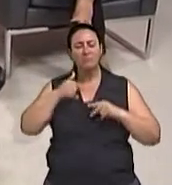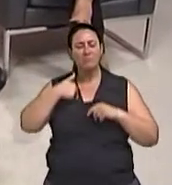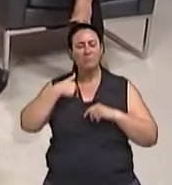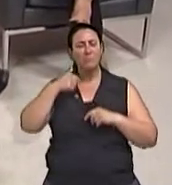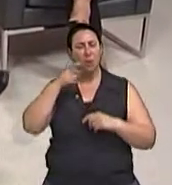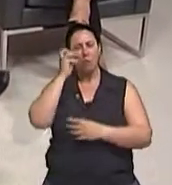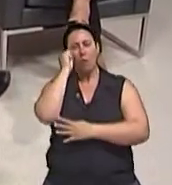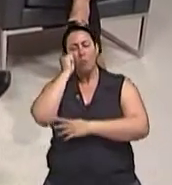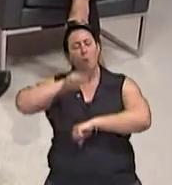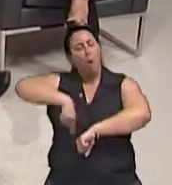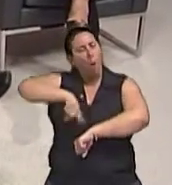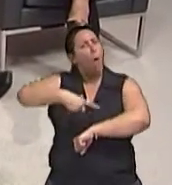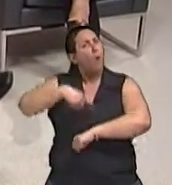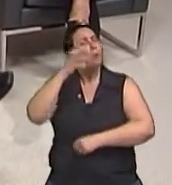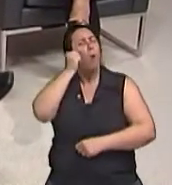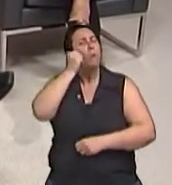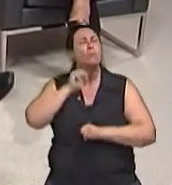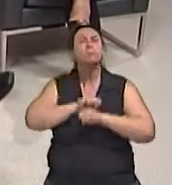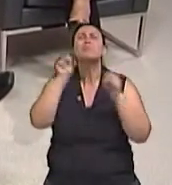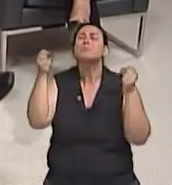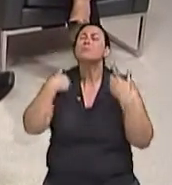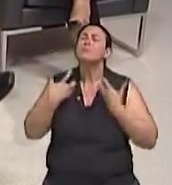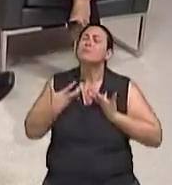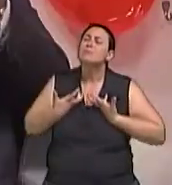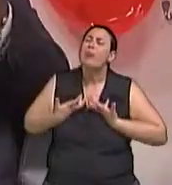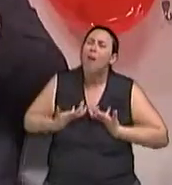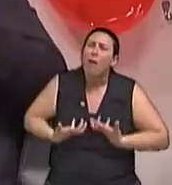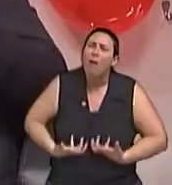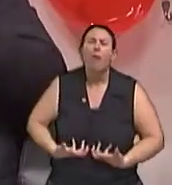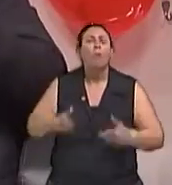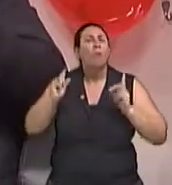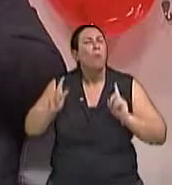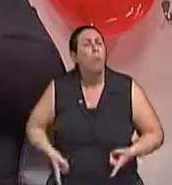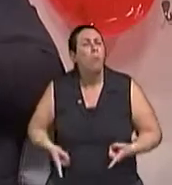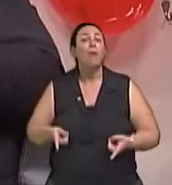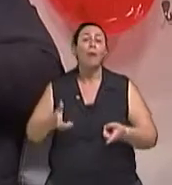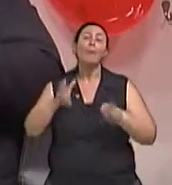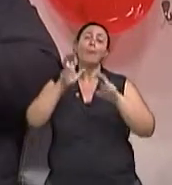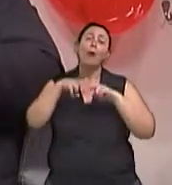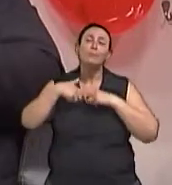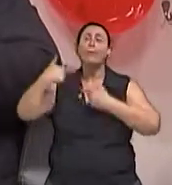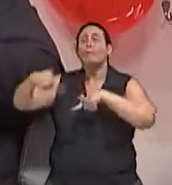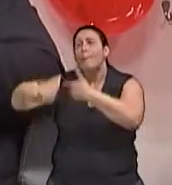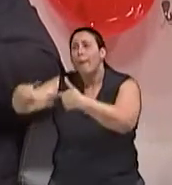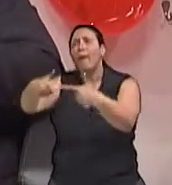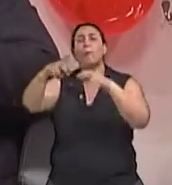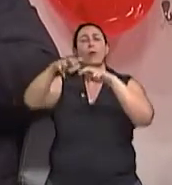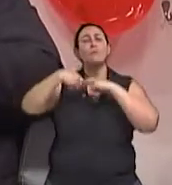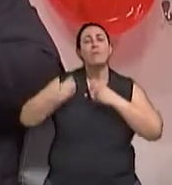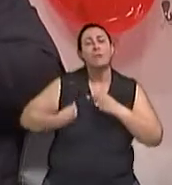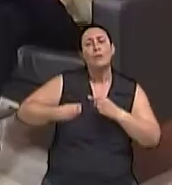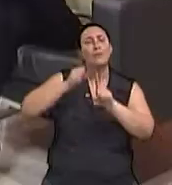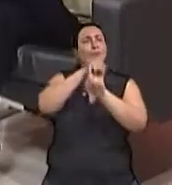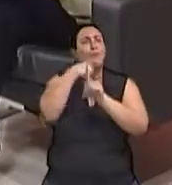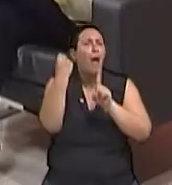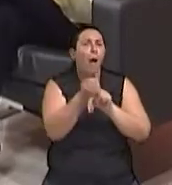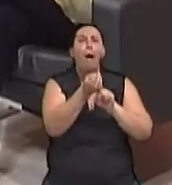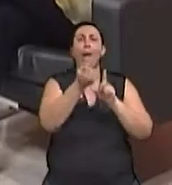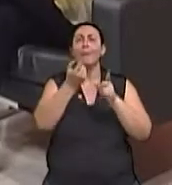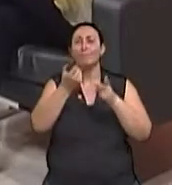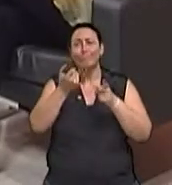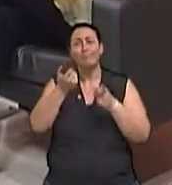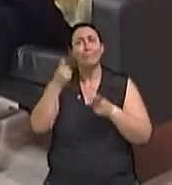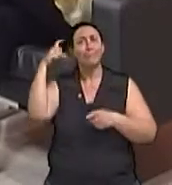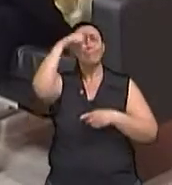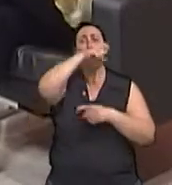sono, cansado. E a produtividade no trabalho e na vida social também do indivíduo vai diminuir. E tem uma relação,